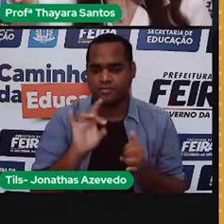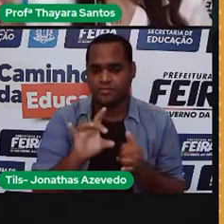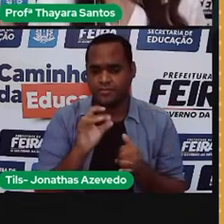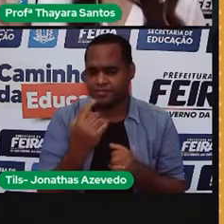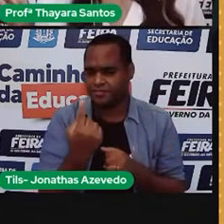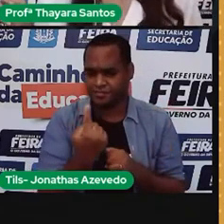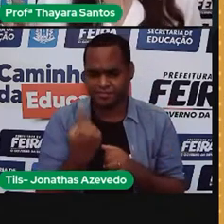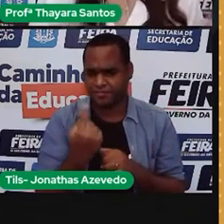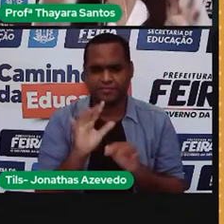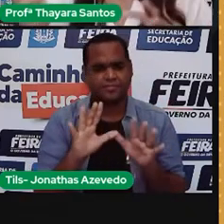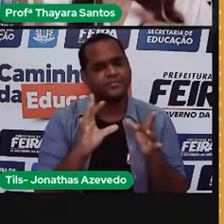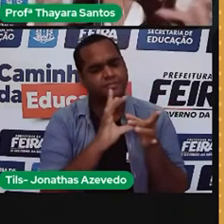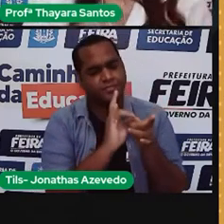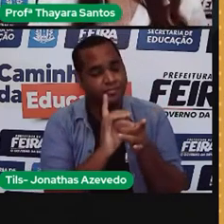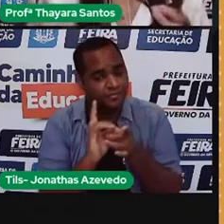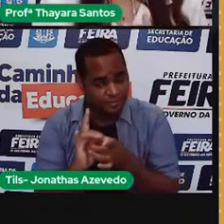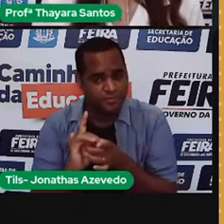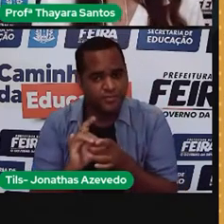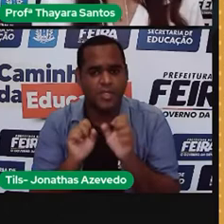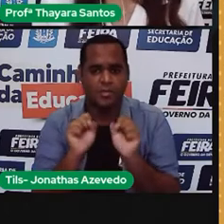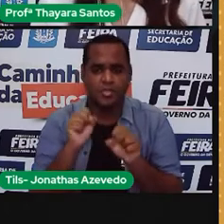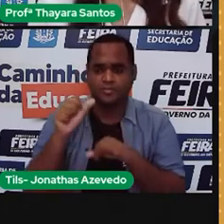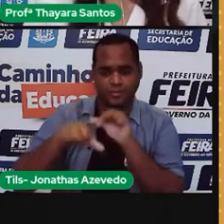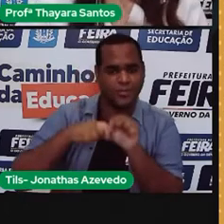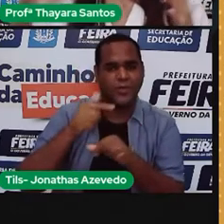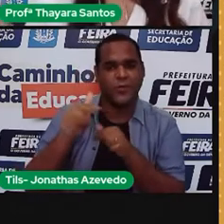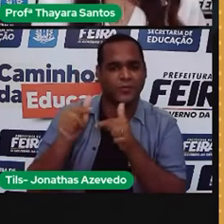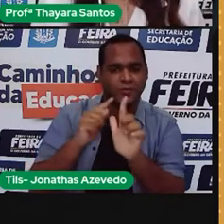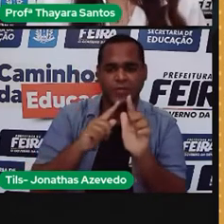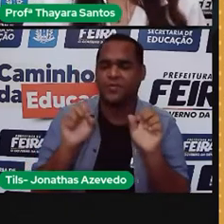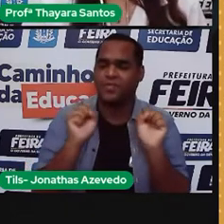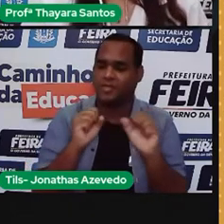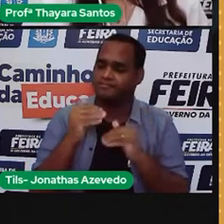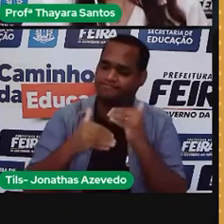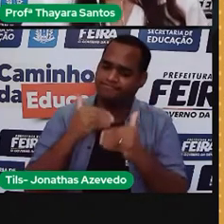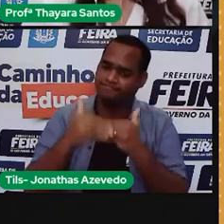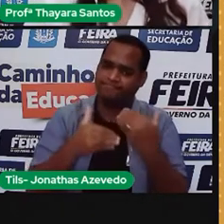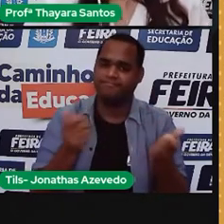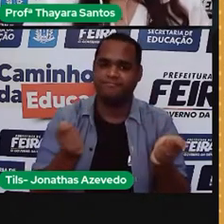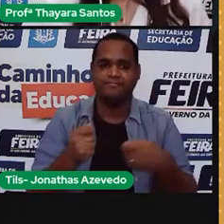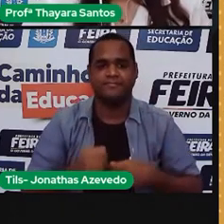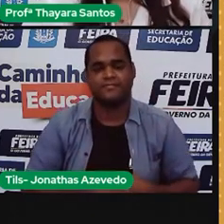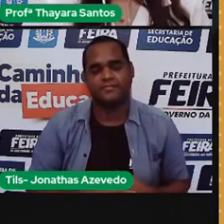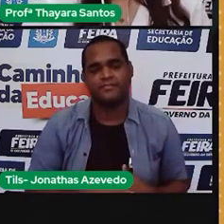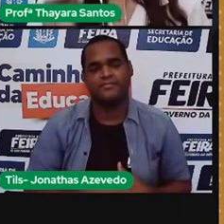Todos estão meio que relacionados. Uma pode ir se transformando na outra ao longo daquele caminho.